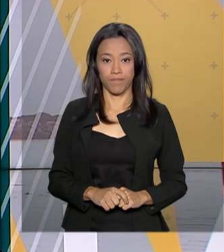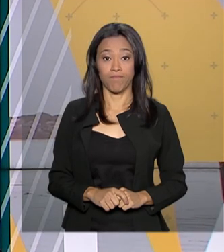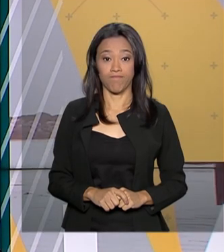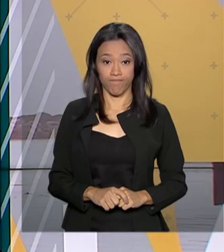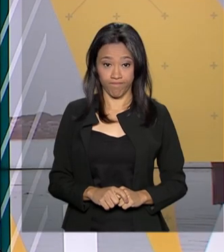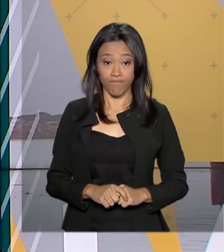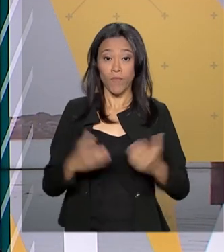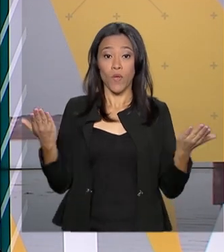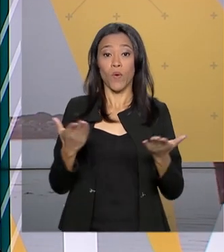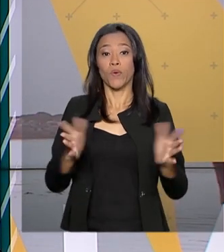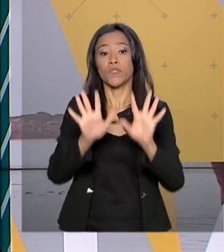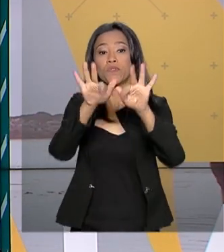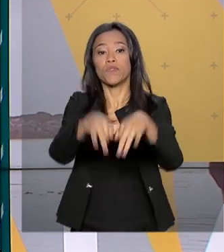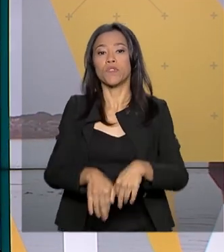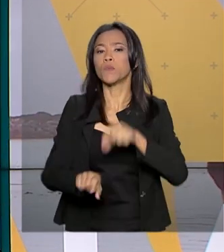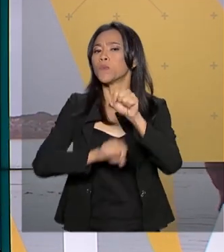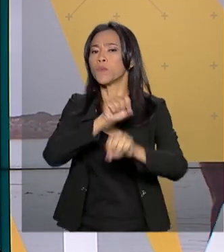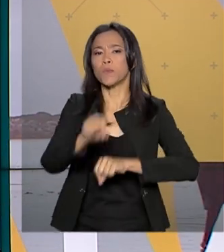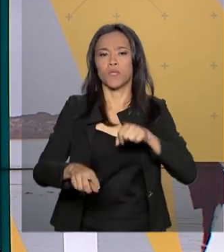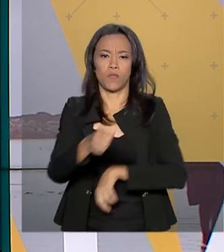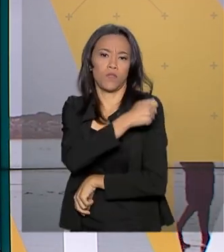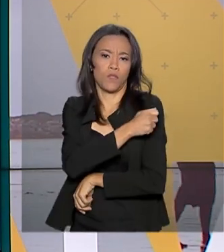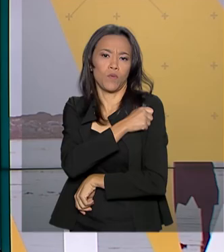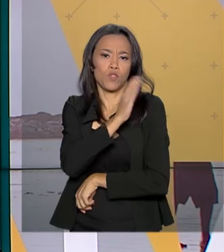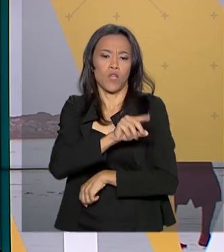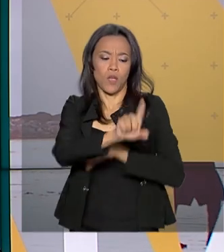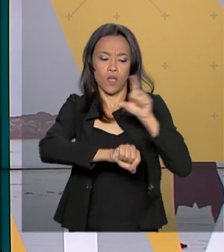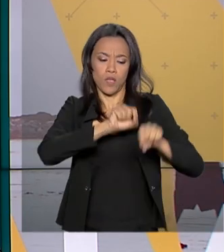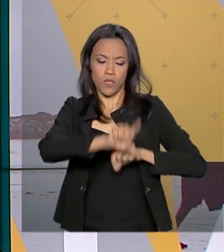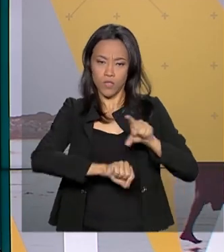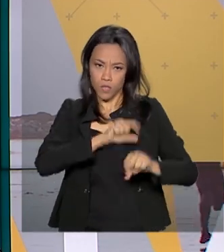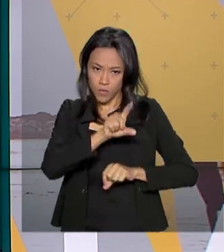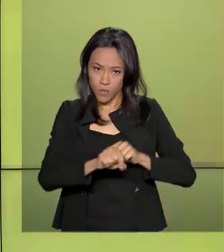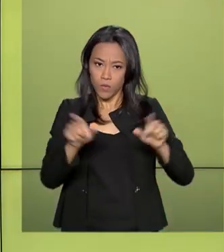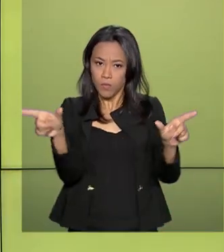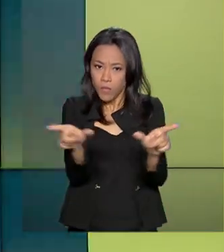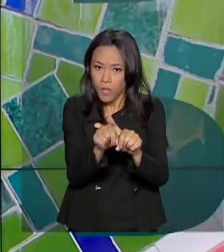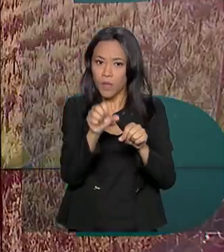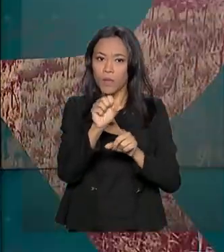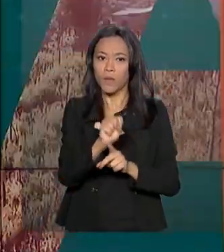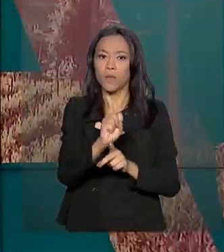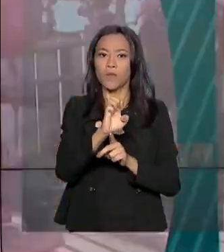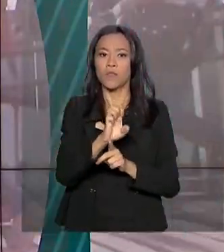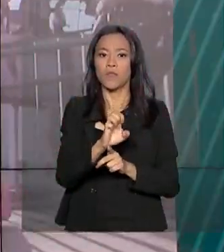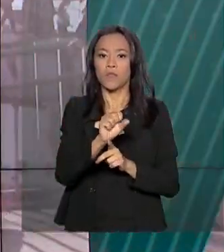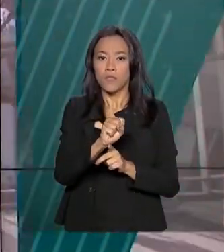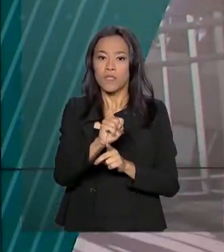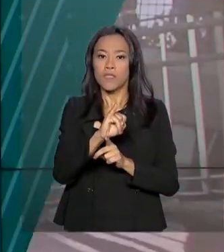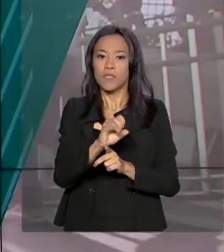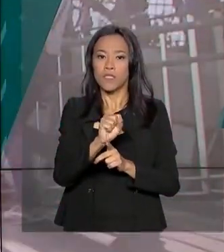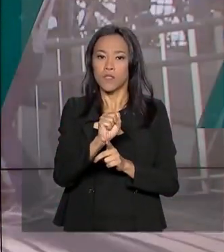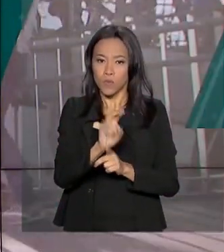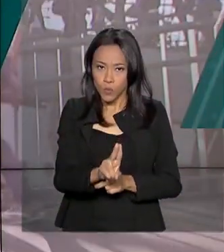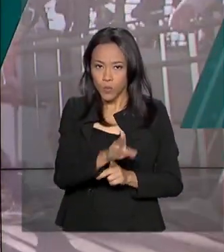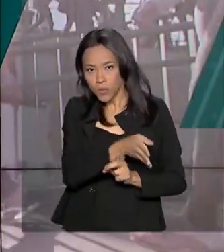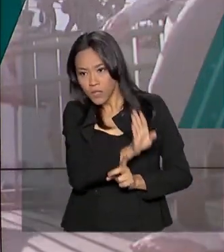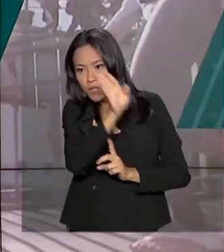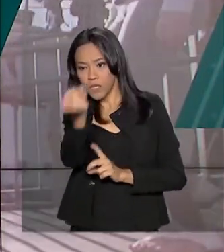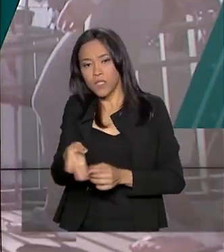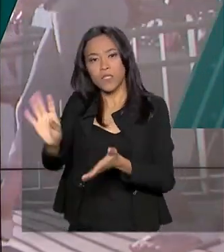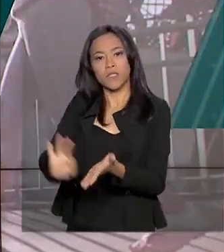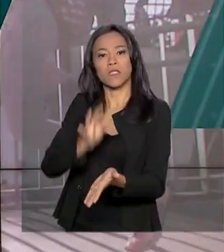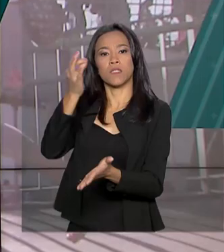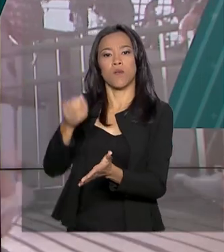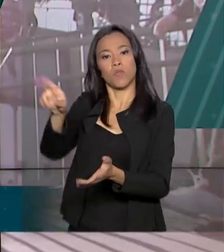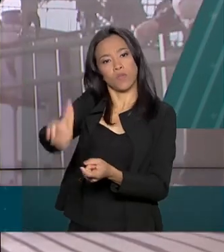Termina hoje o prazo para os estudantes selecionados no Sistema de Seleção Unificado, SISU, fazerem a matrícula nas instituições. É também